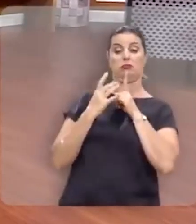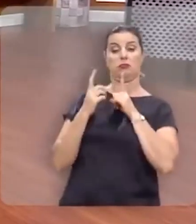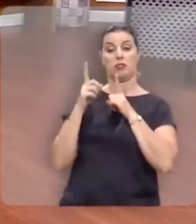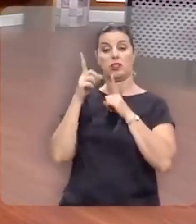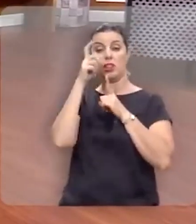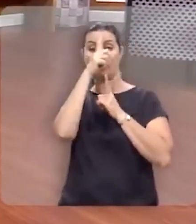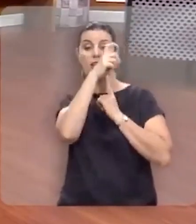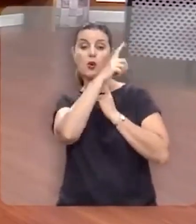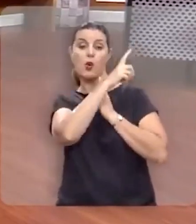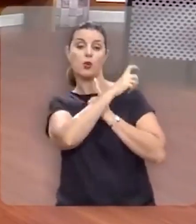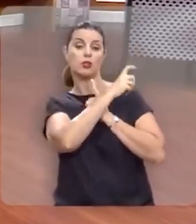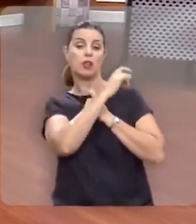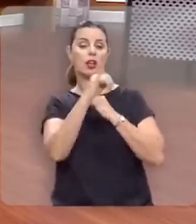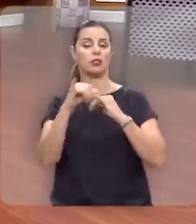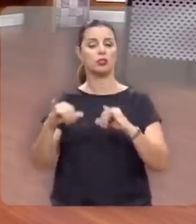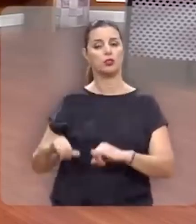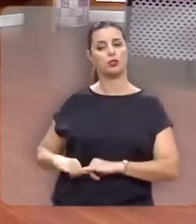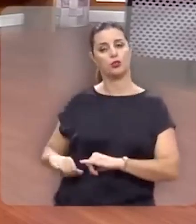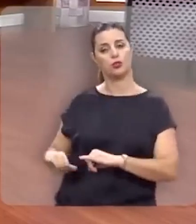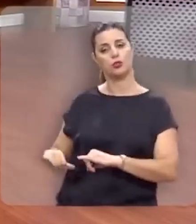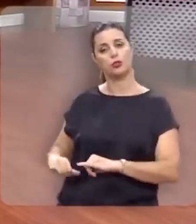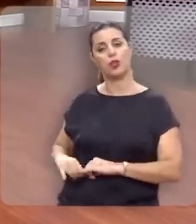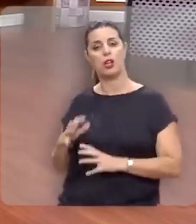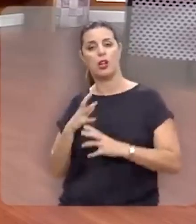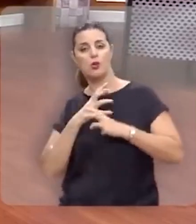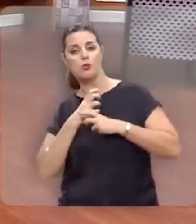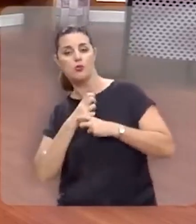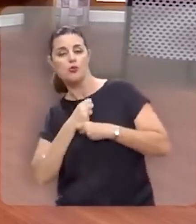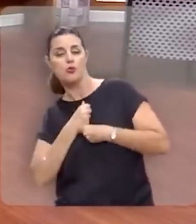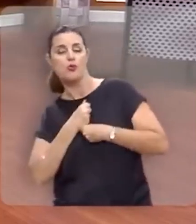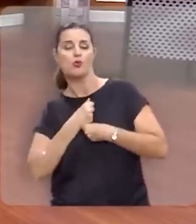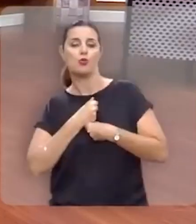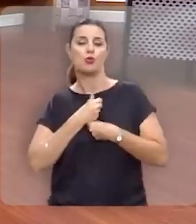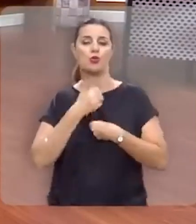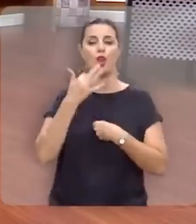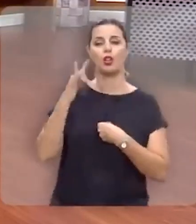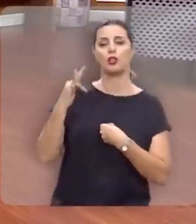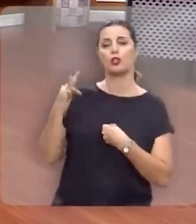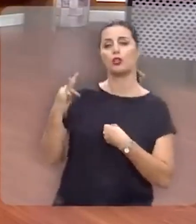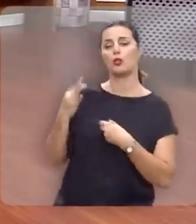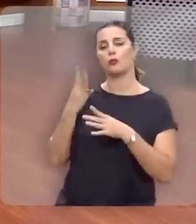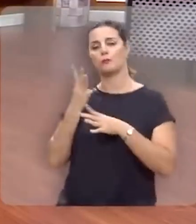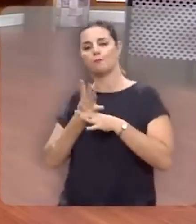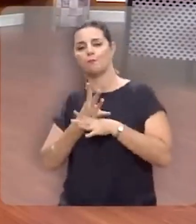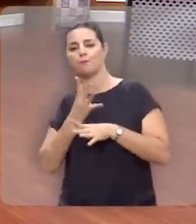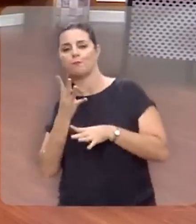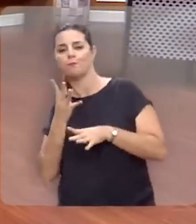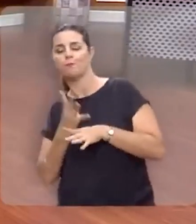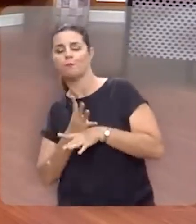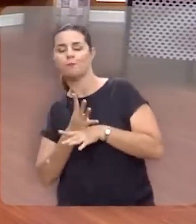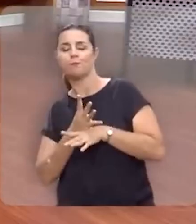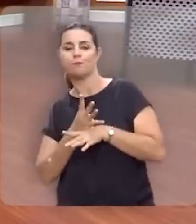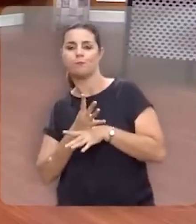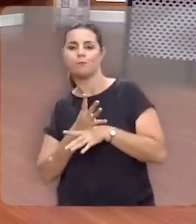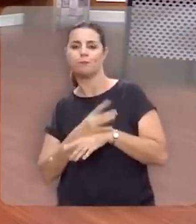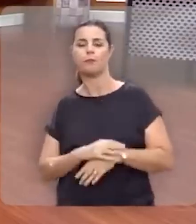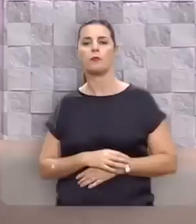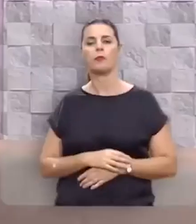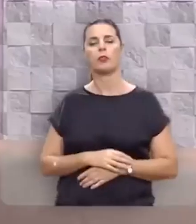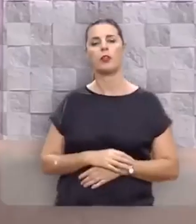vendavais da dor, da angústia, da tribulação, do sofrimento.